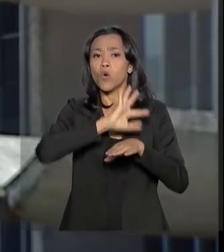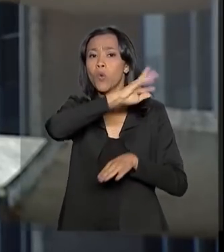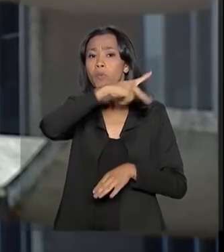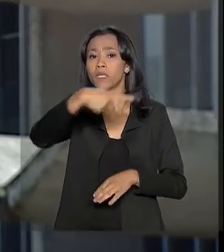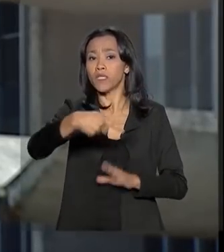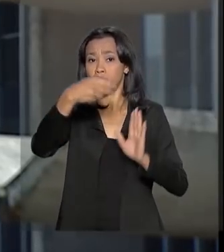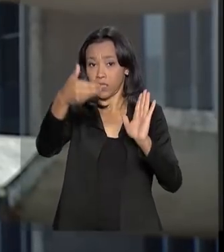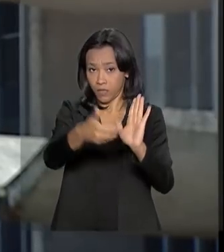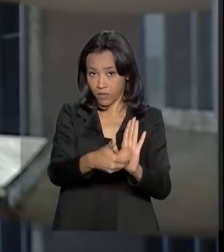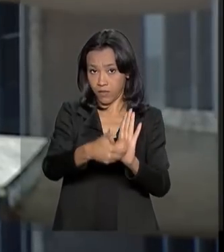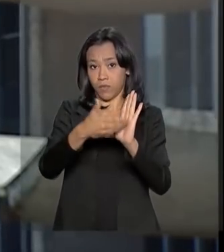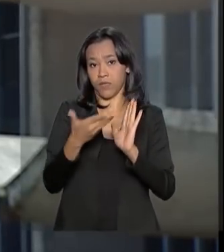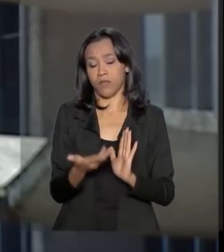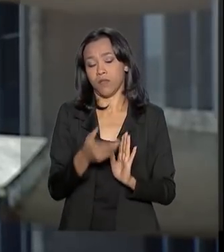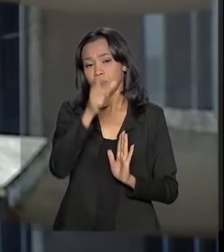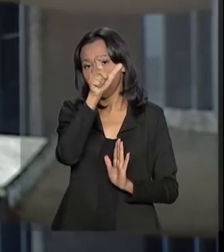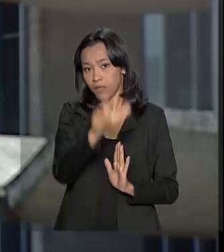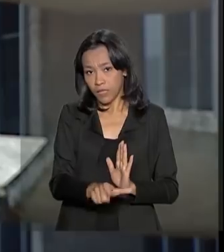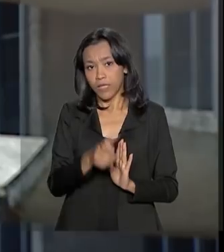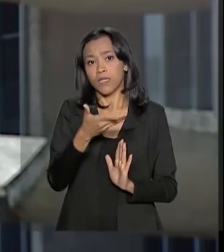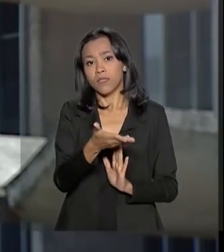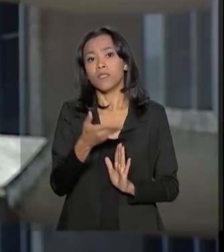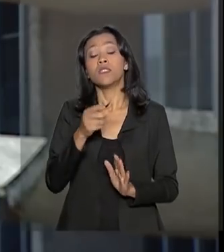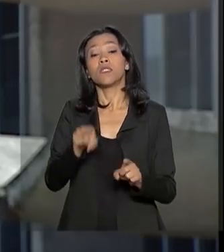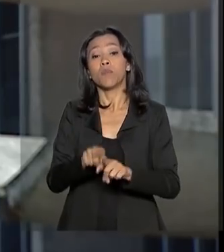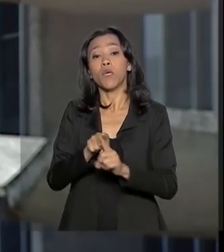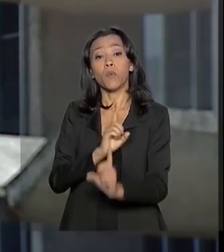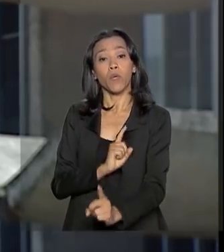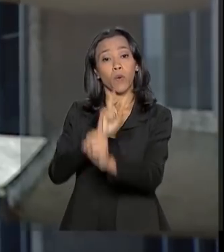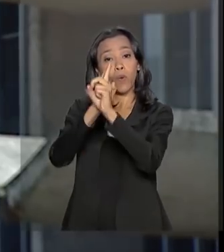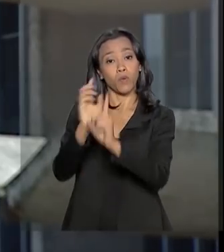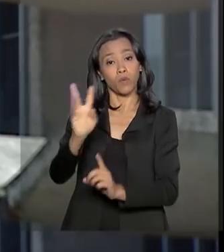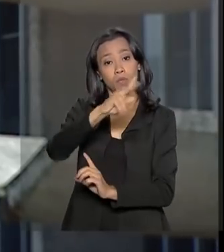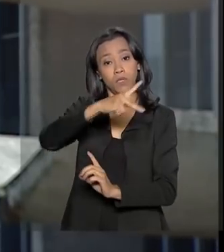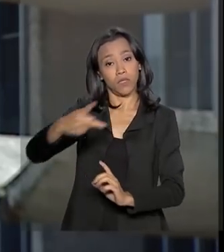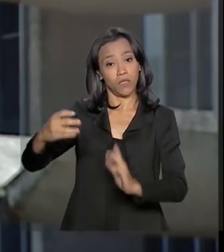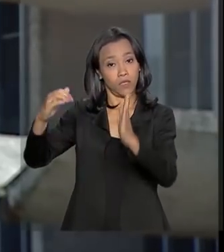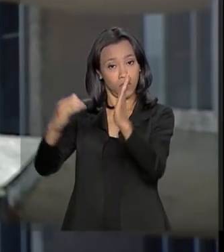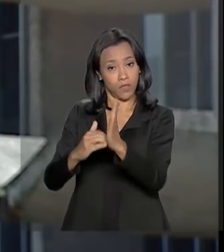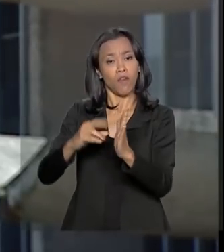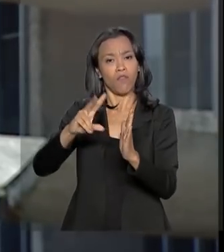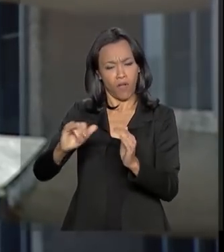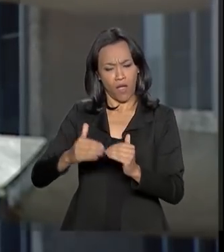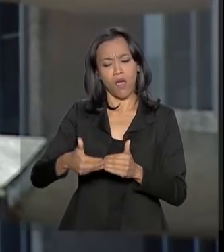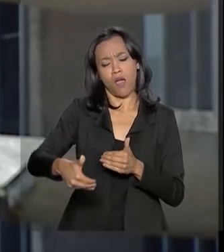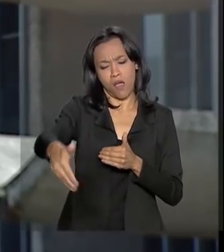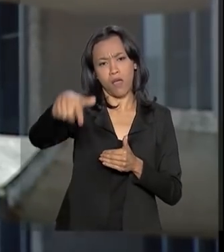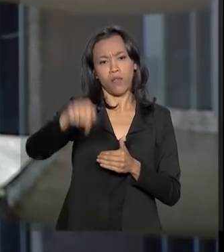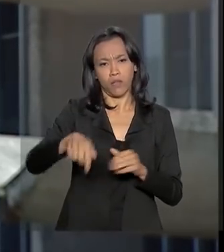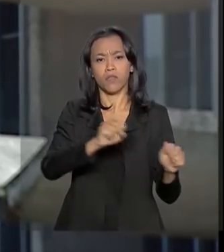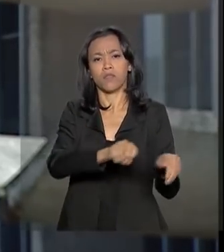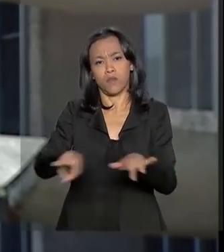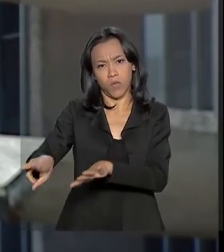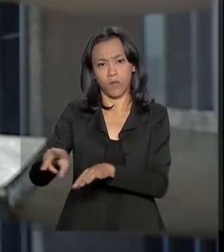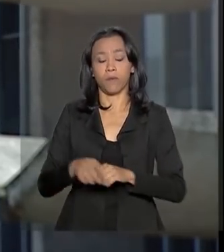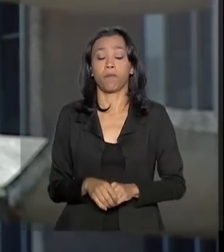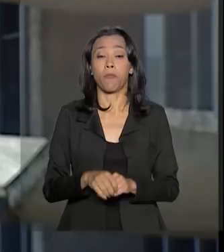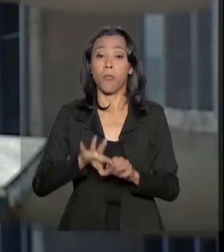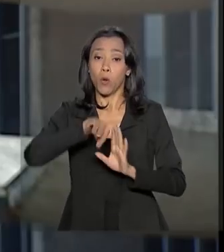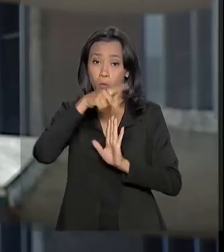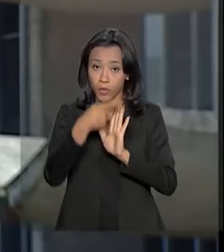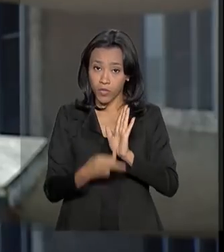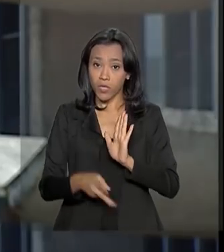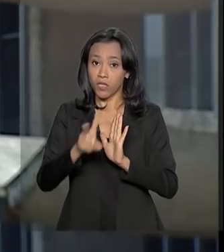Rodrigo Maia. Um encontro com o presidente do Senado, Davi Acolumbre, deve ocorrer ainda nesta semana. O projeto